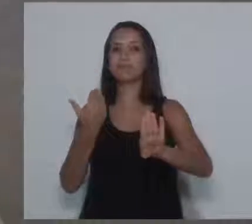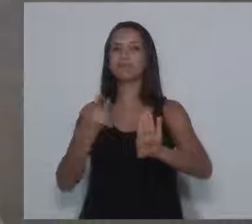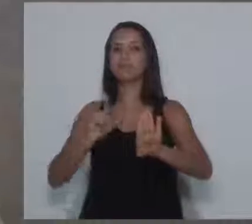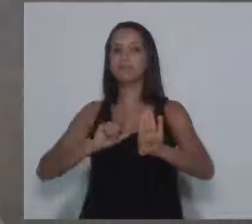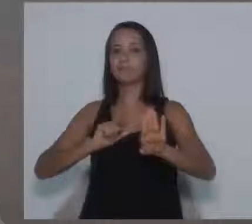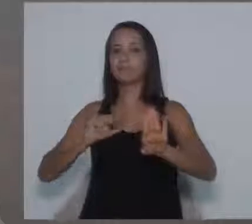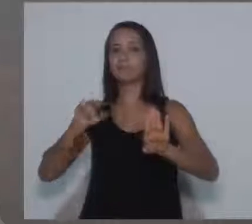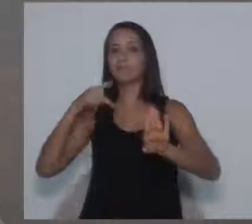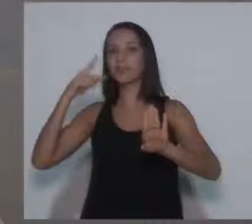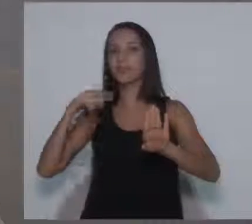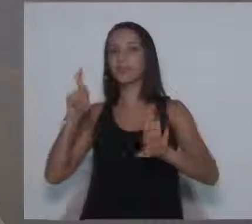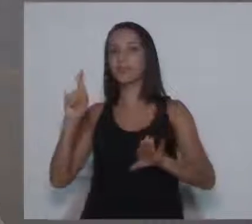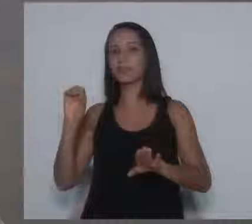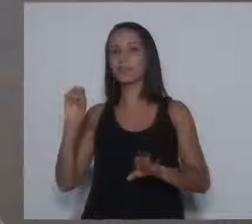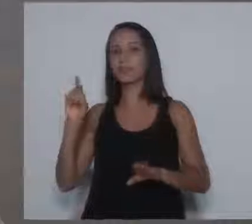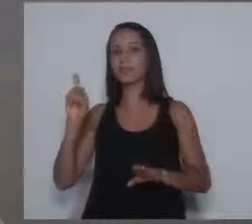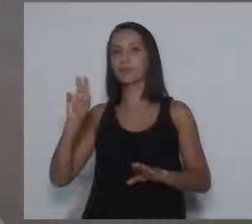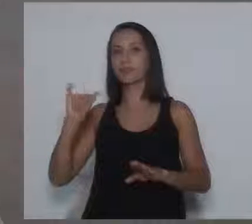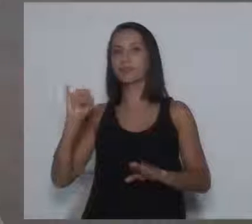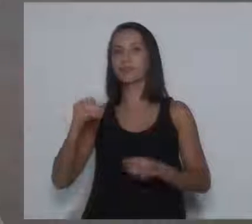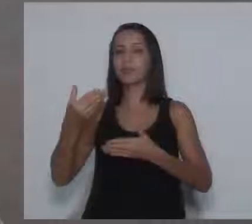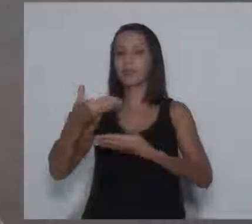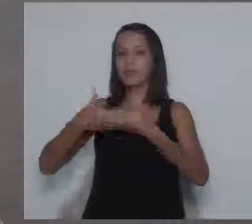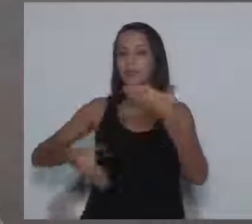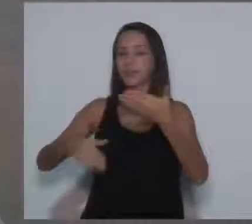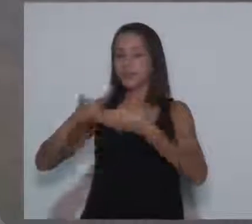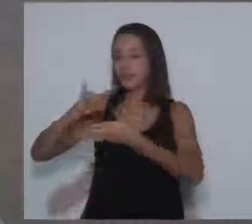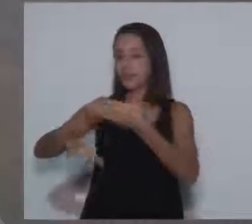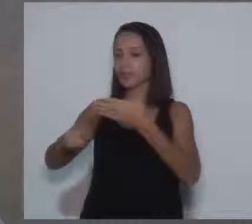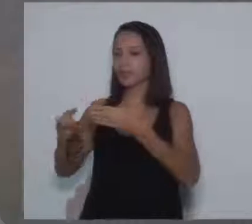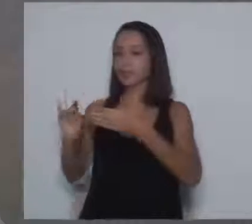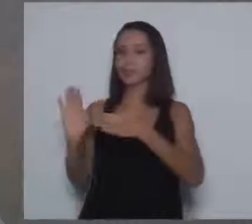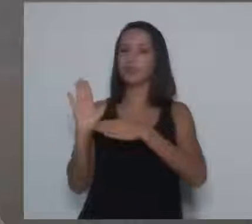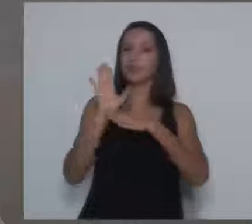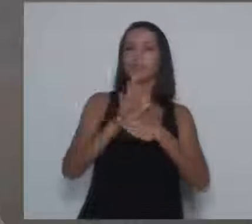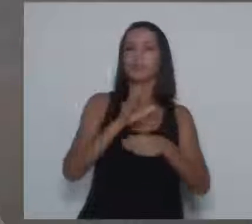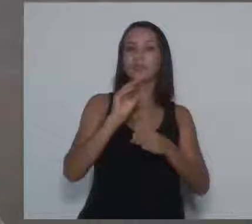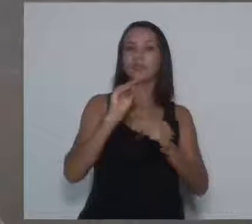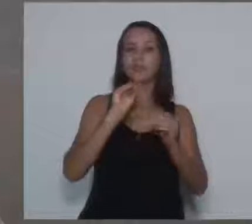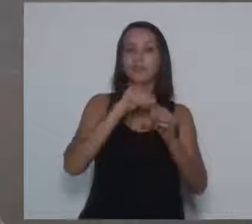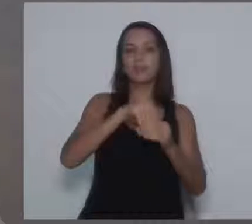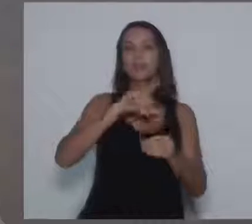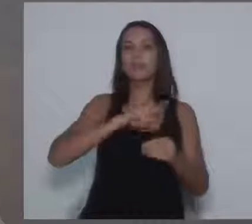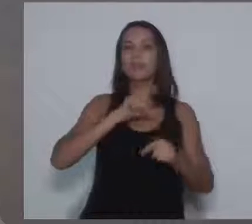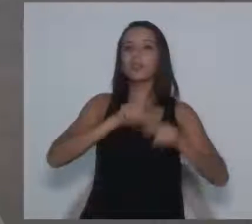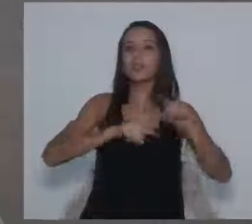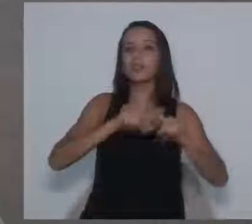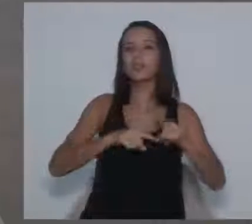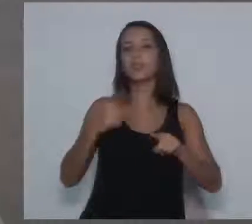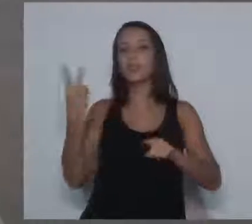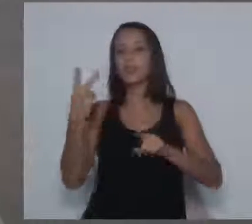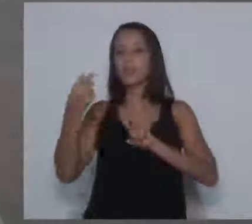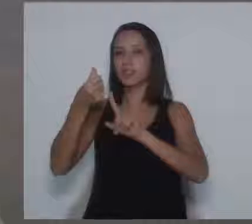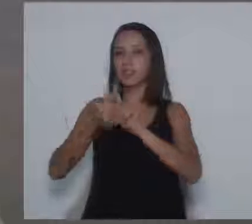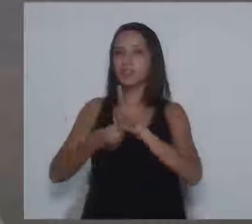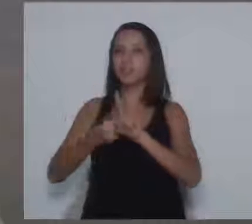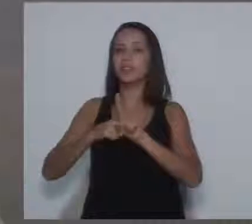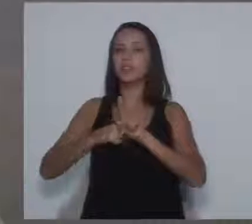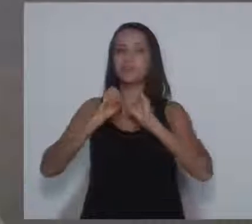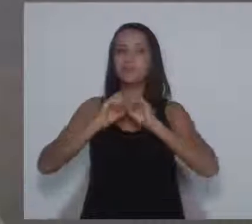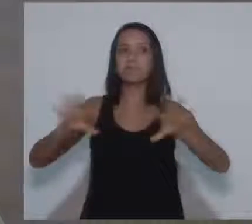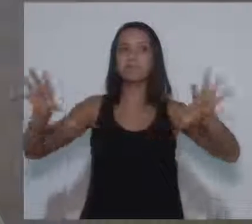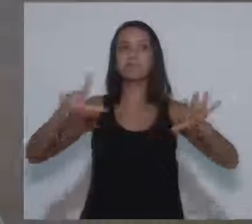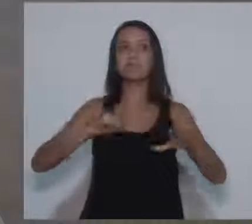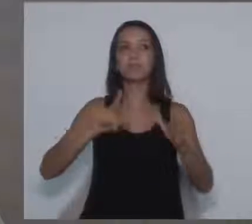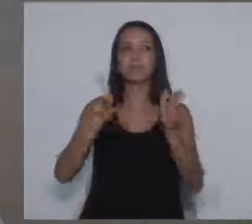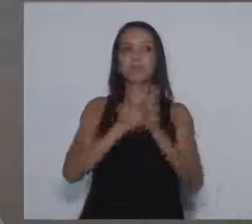Paixão, que está fazendo o texto também, que vai contribuir com o material. Mas, assim, no segundo semestre, gente deve entregar isso pela Câmara,